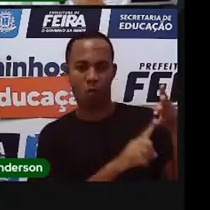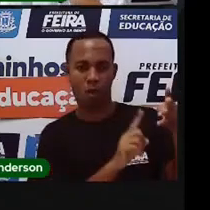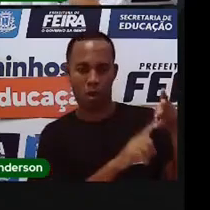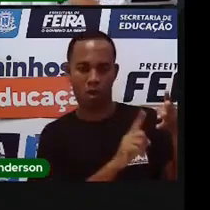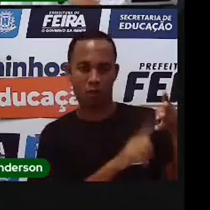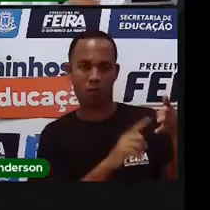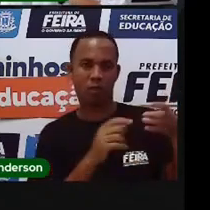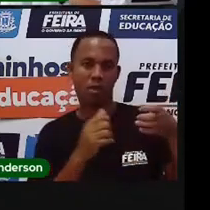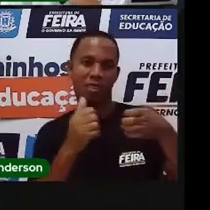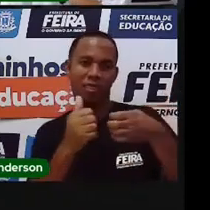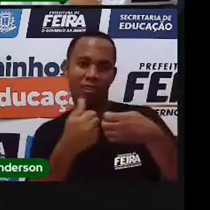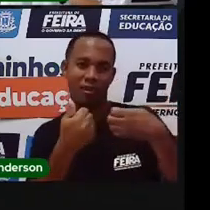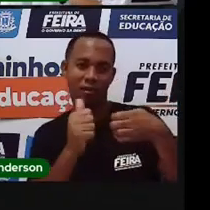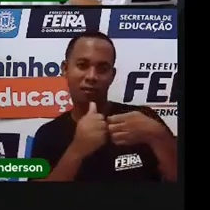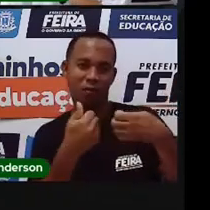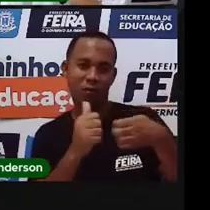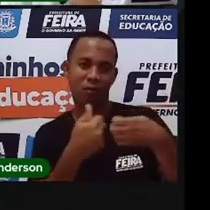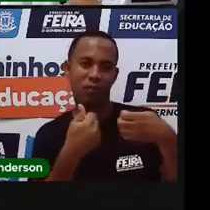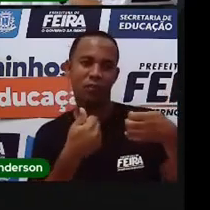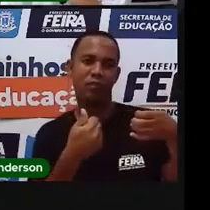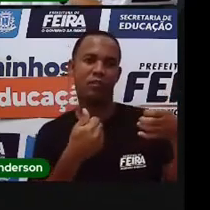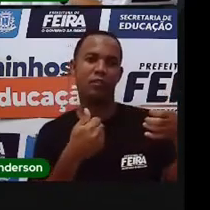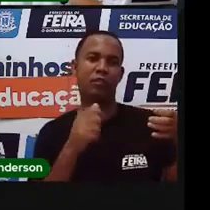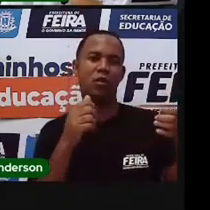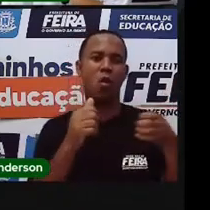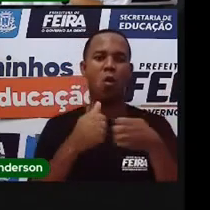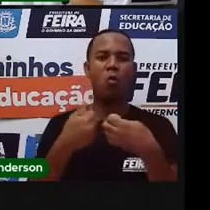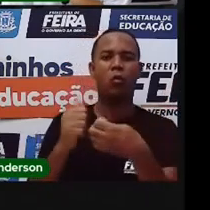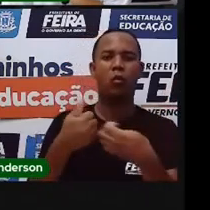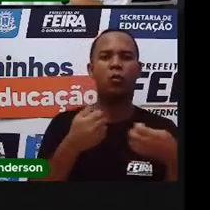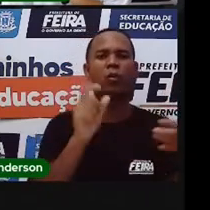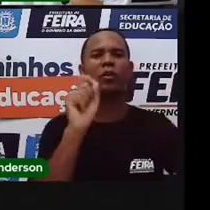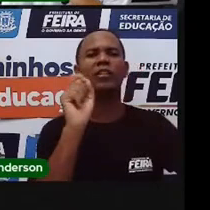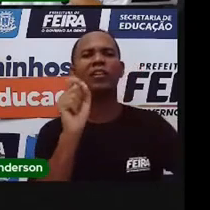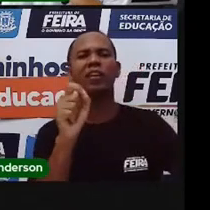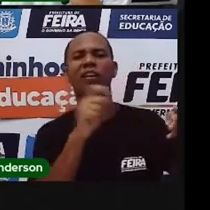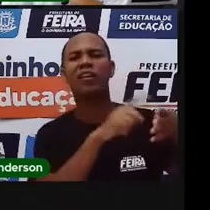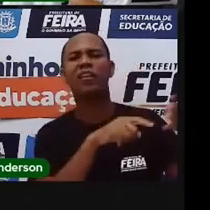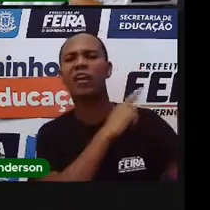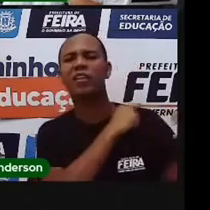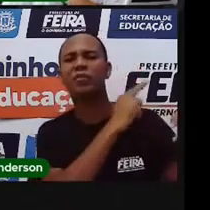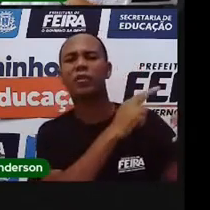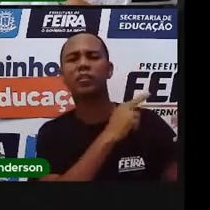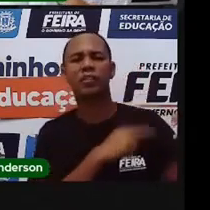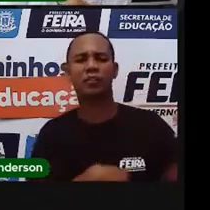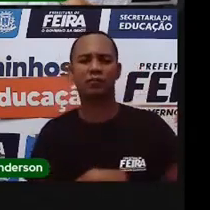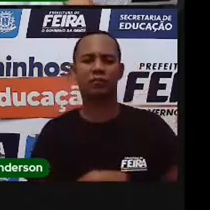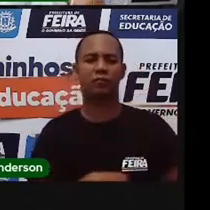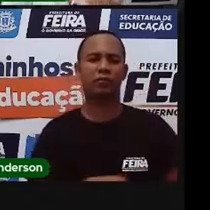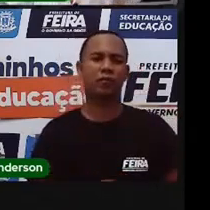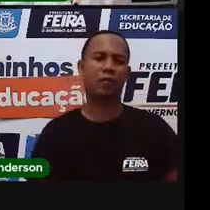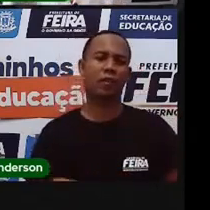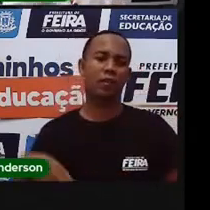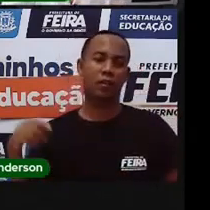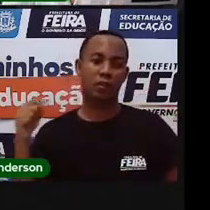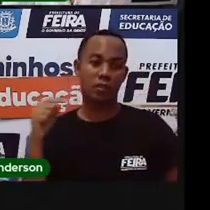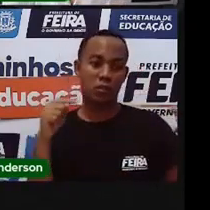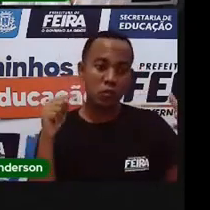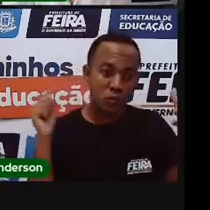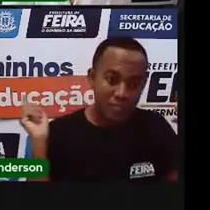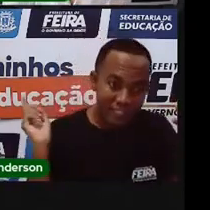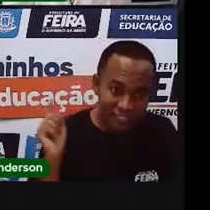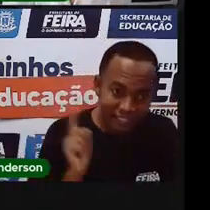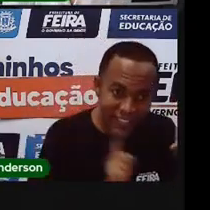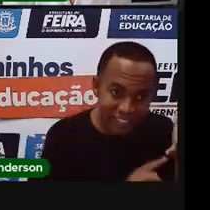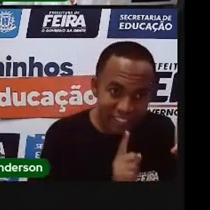Transporte coletivo. Quem será que faz o transporte coletivo? E as correspondências? Pra quem não sabe o